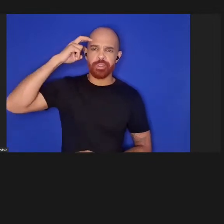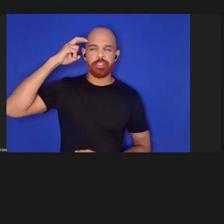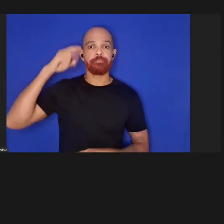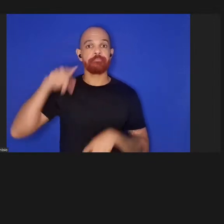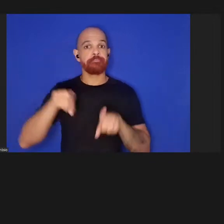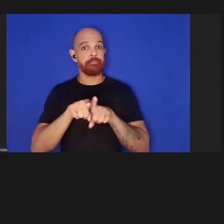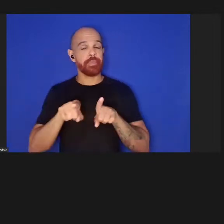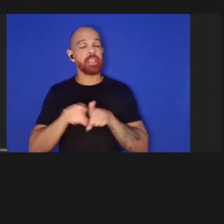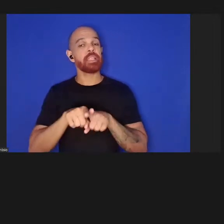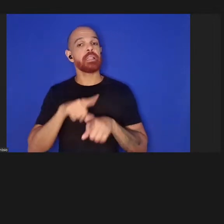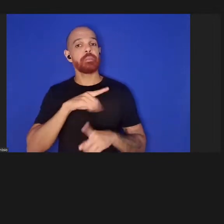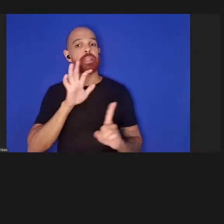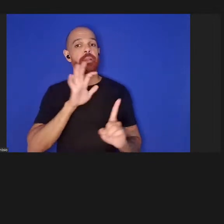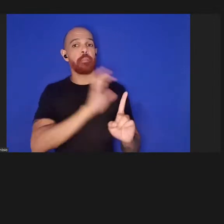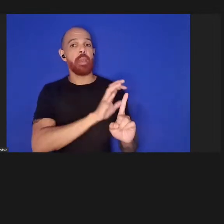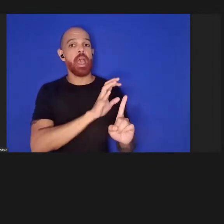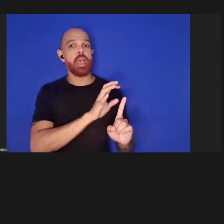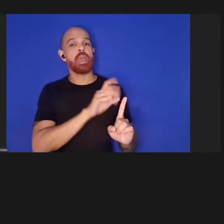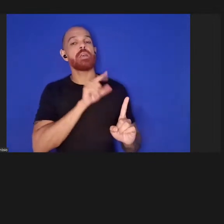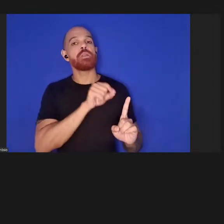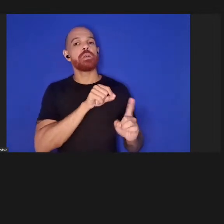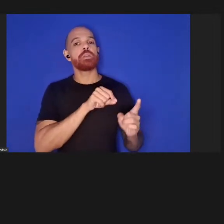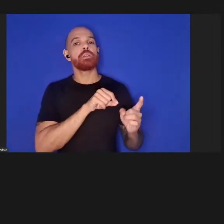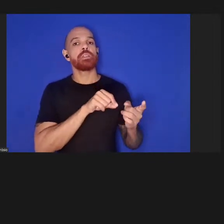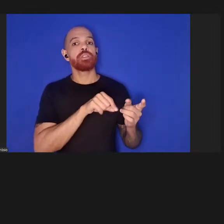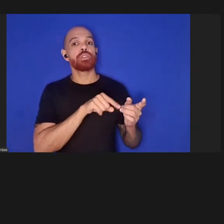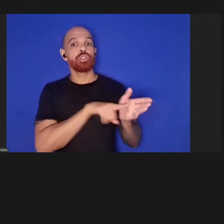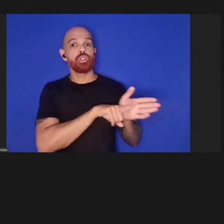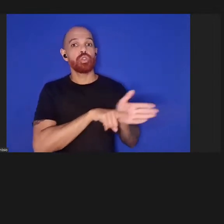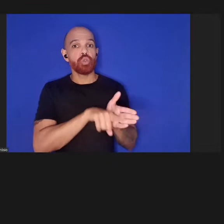sobre a conduta de estudos internacionais